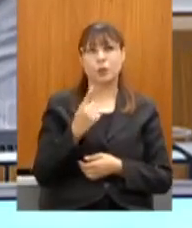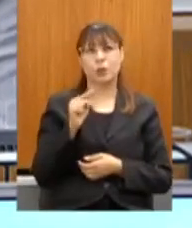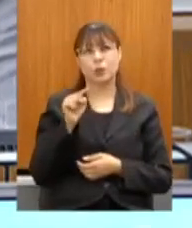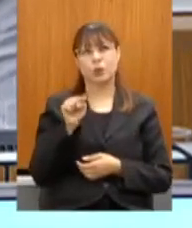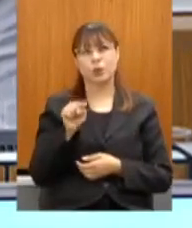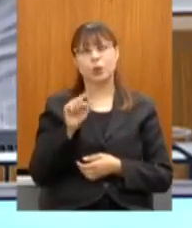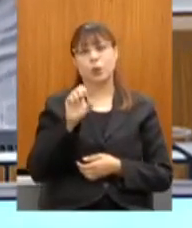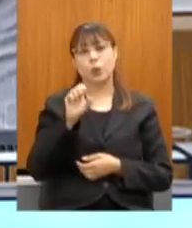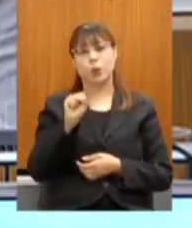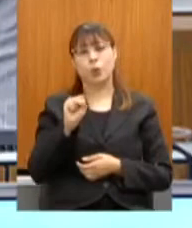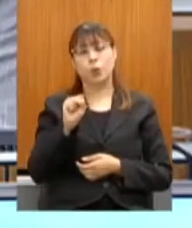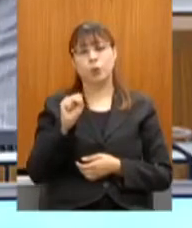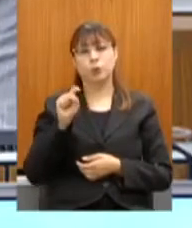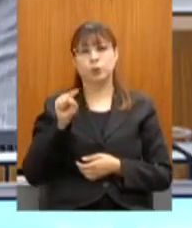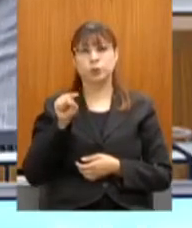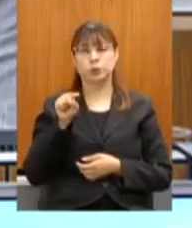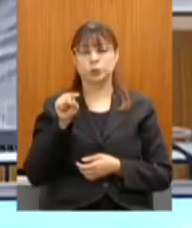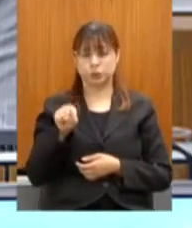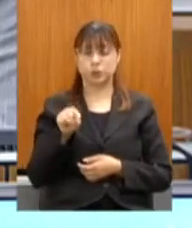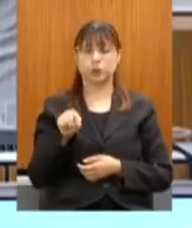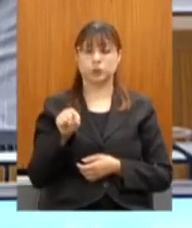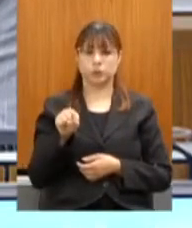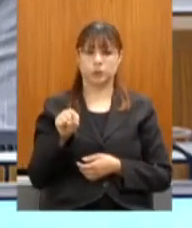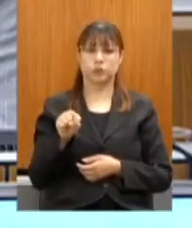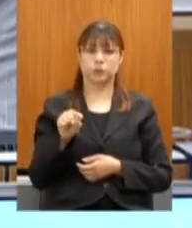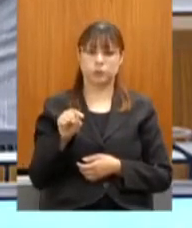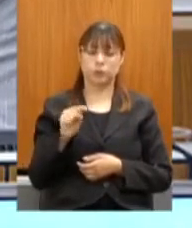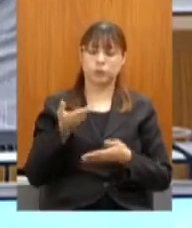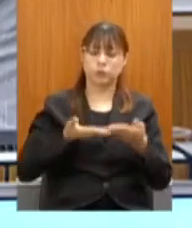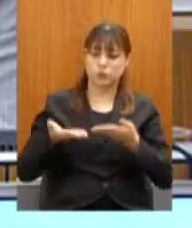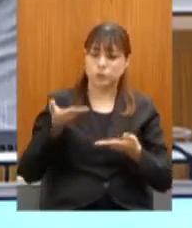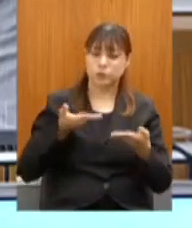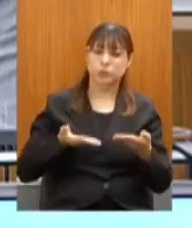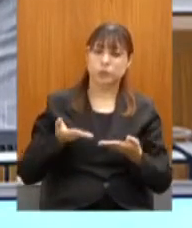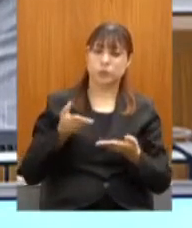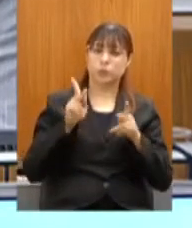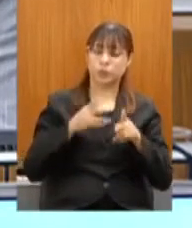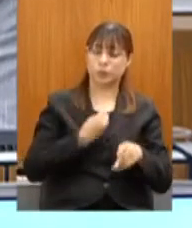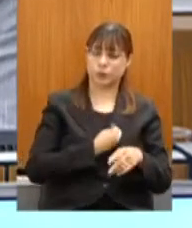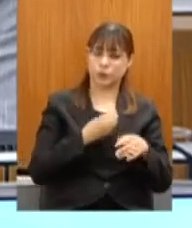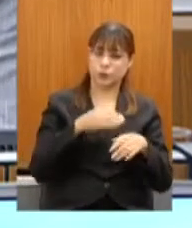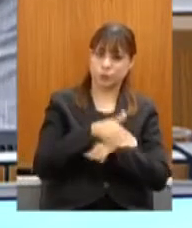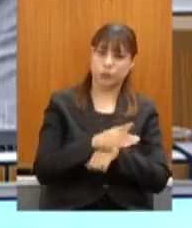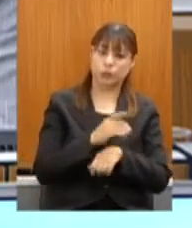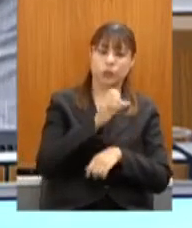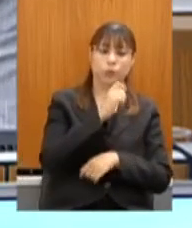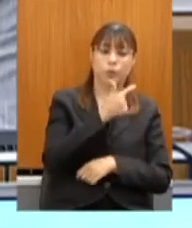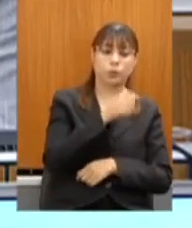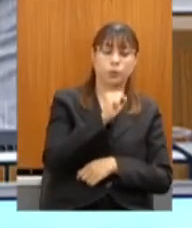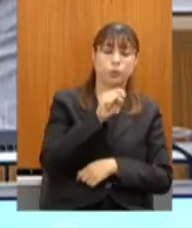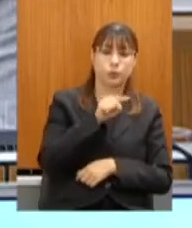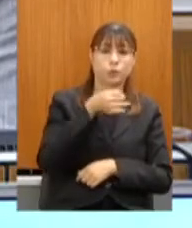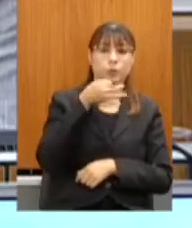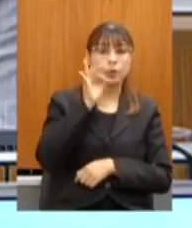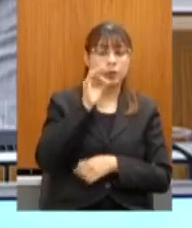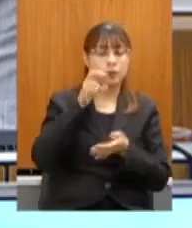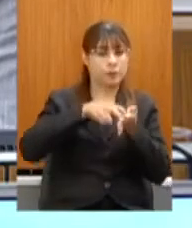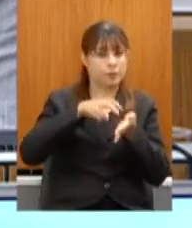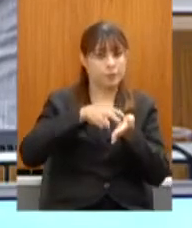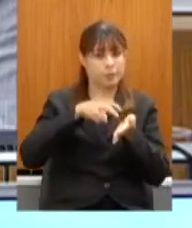atendimentos para moradores de rua da capital, 28,8 mil cafés da manhã, 115